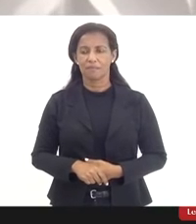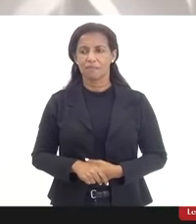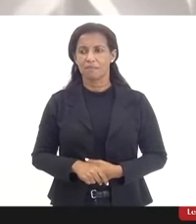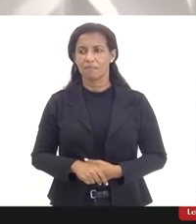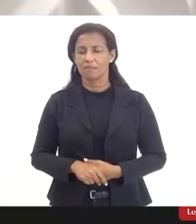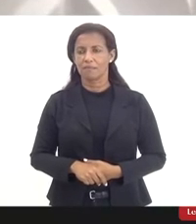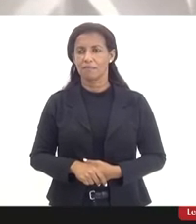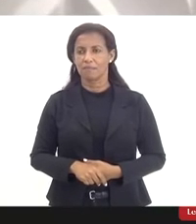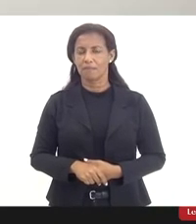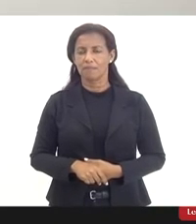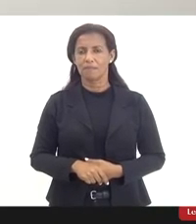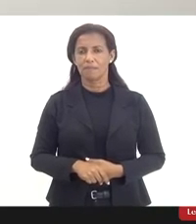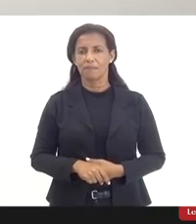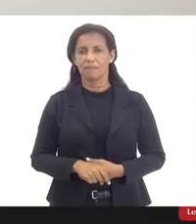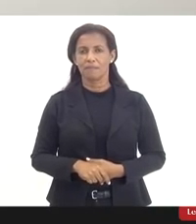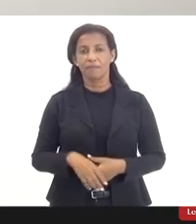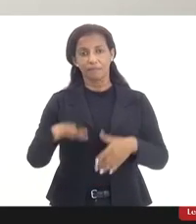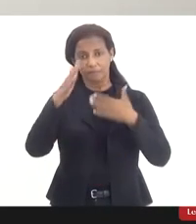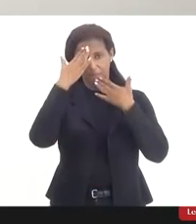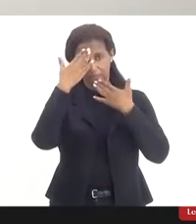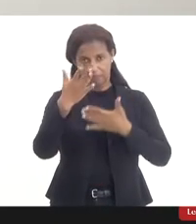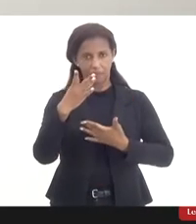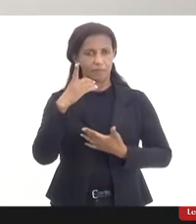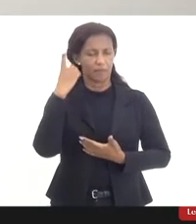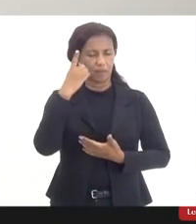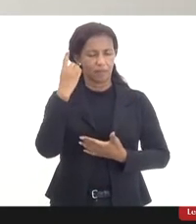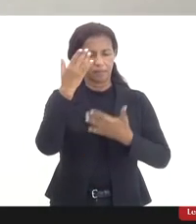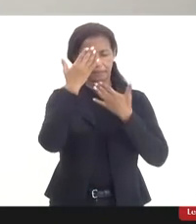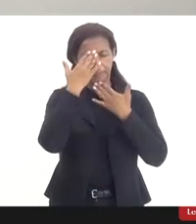de novo. Pode falar. Agradeço, deputada, muito obrigado.